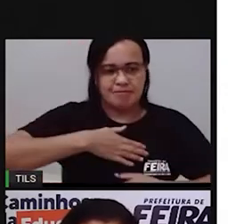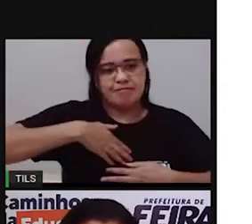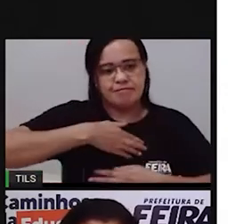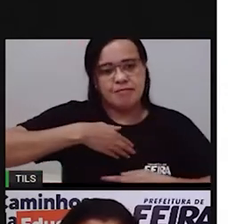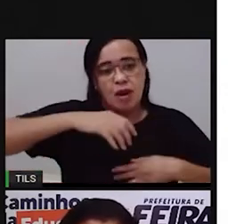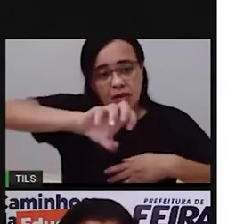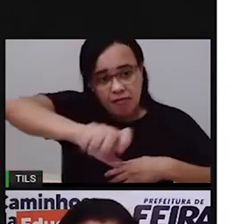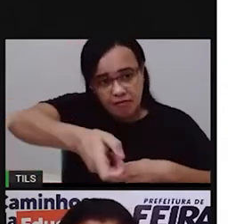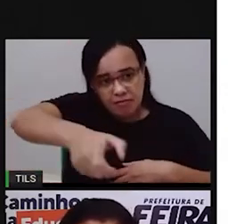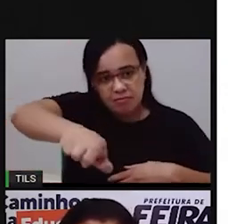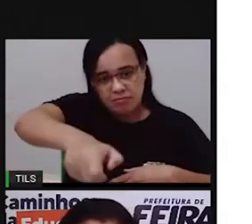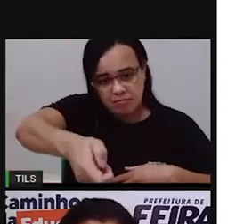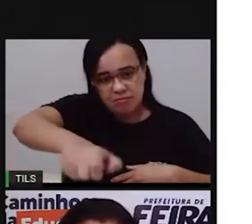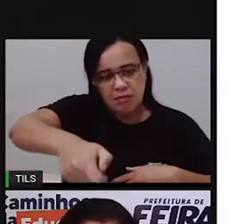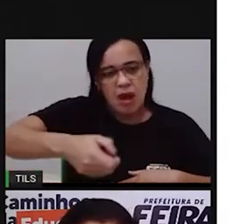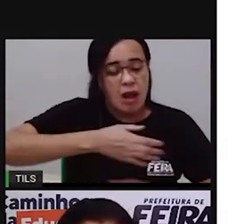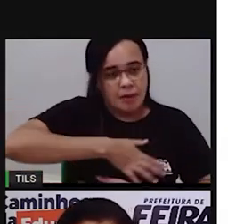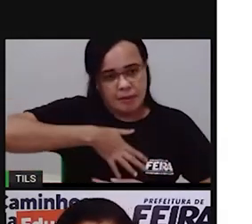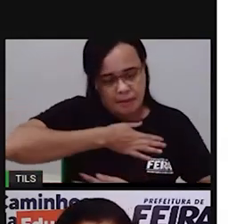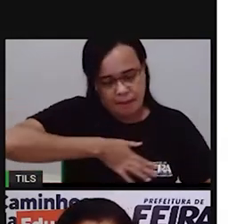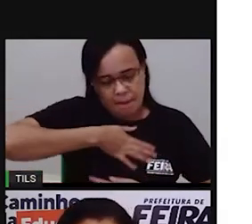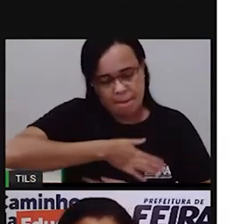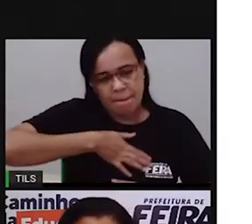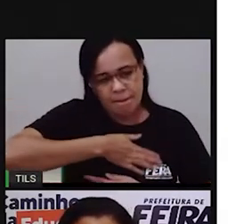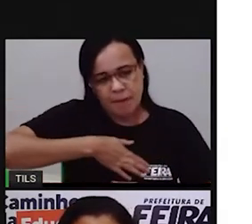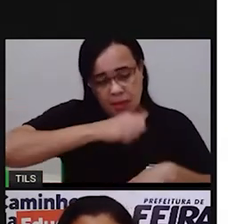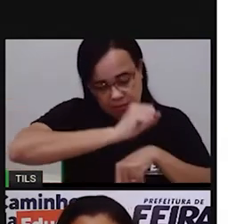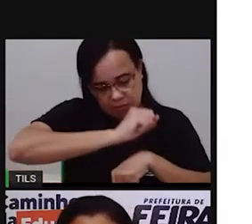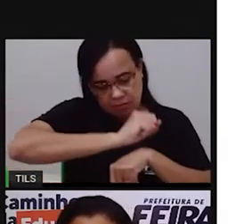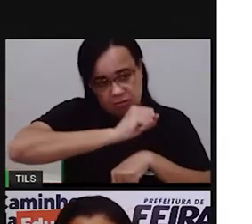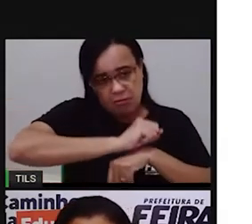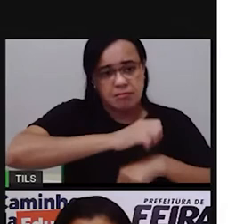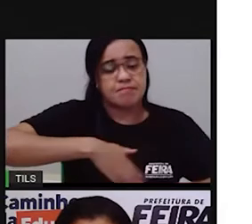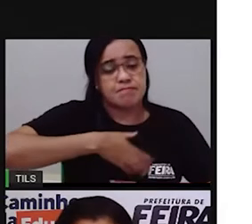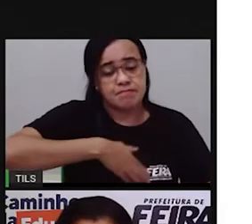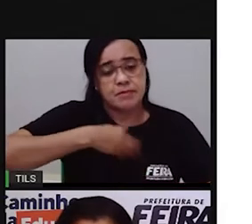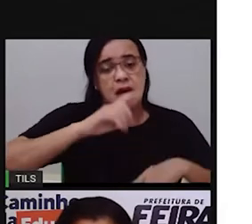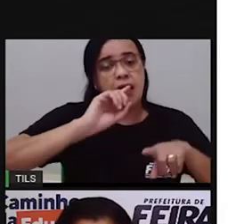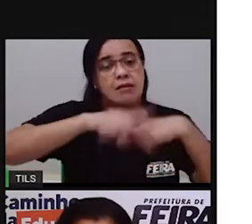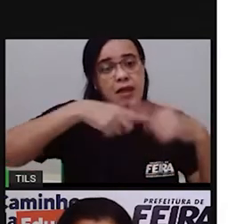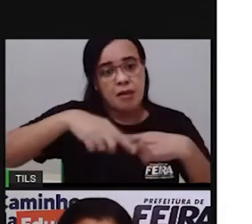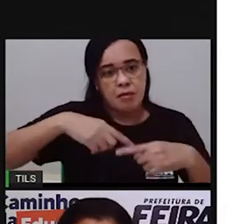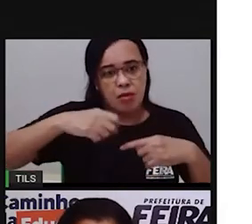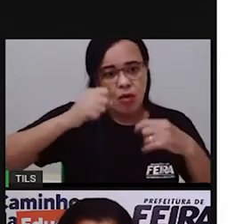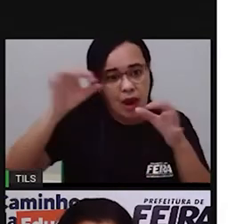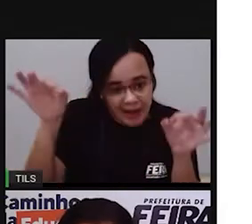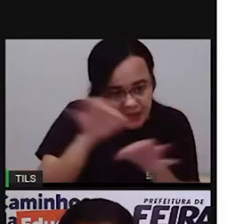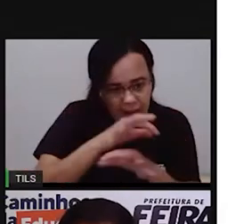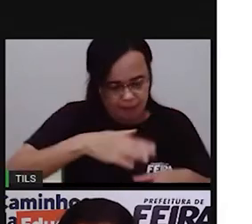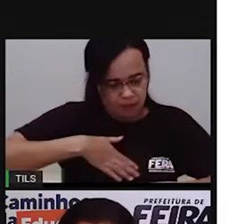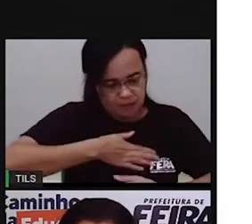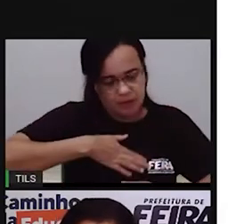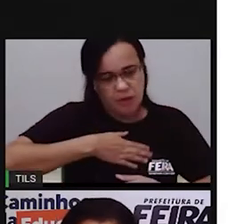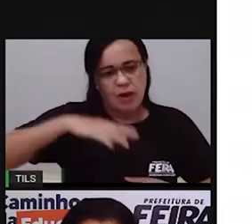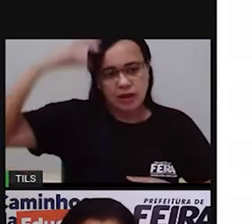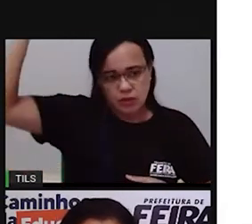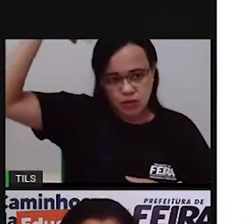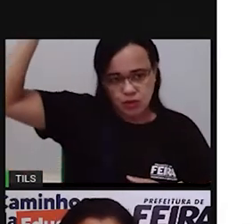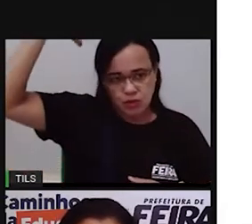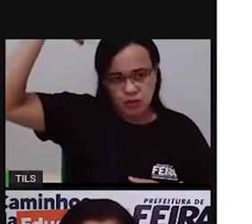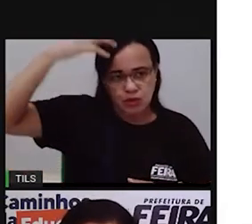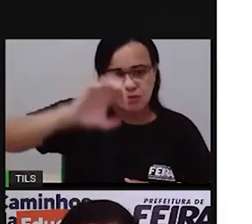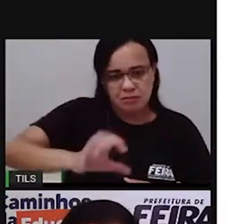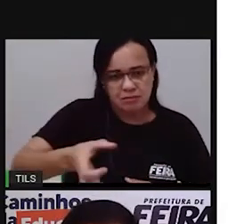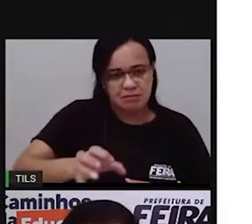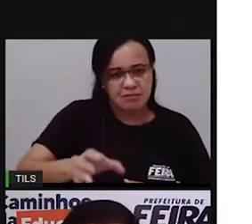ali né o registro do do chuveiro para que não fique ali escoando água por muito tempo